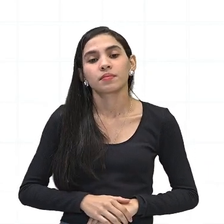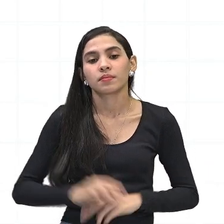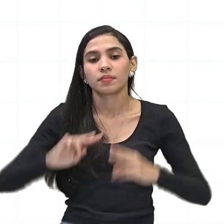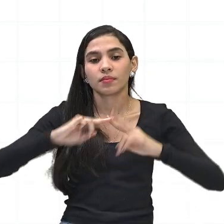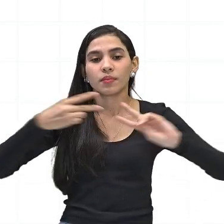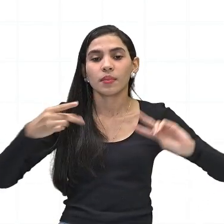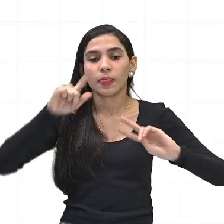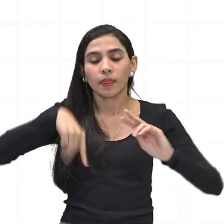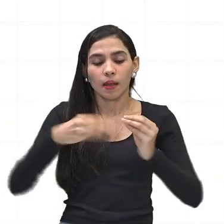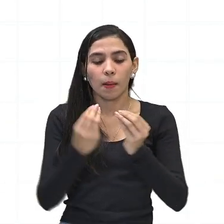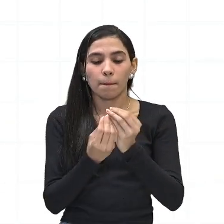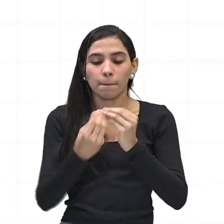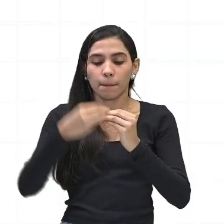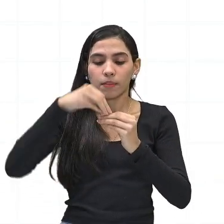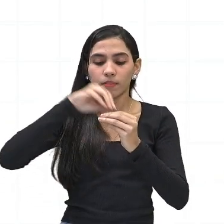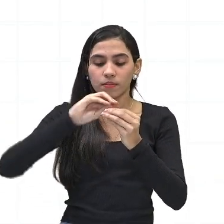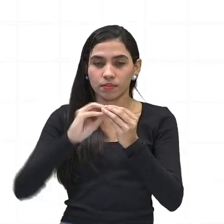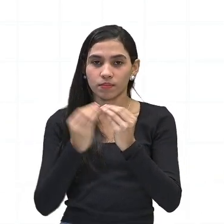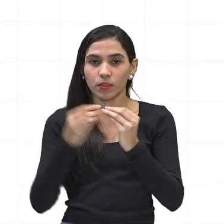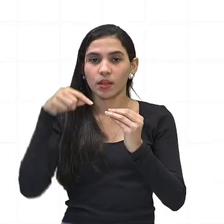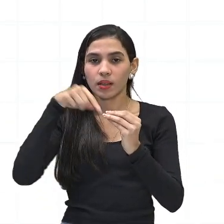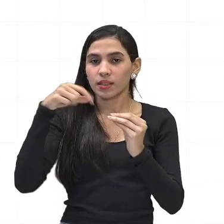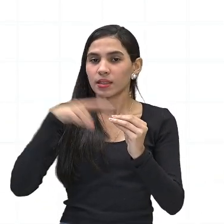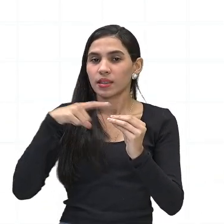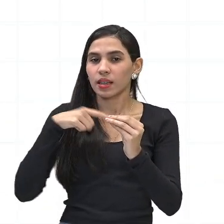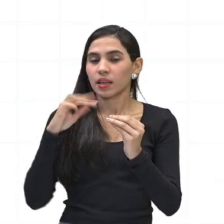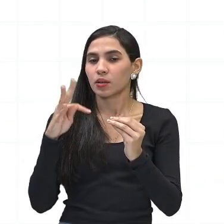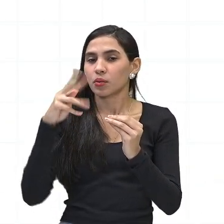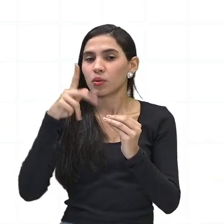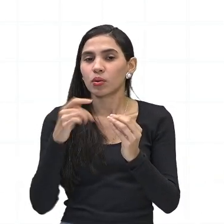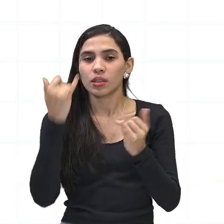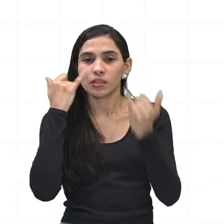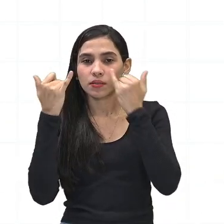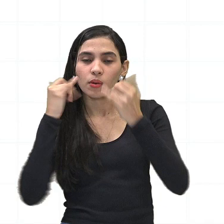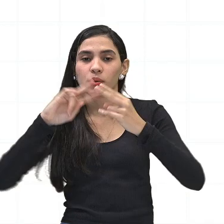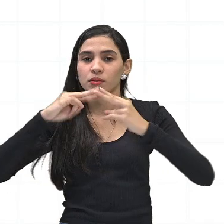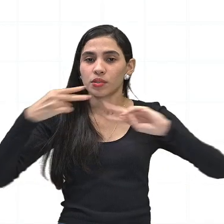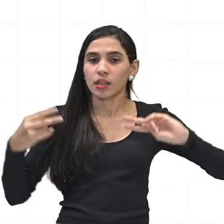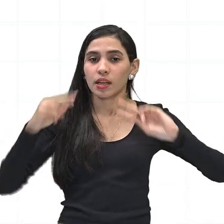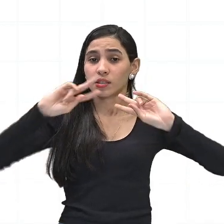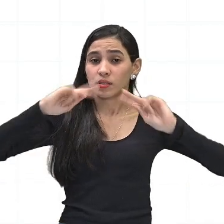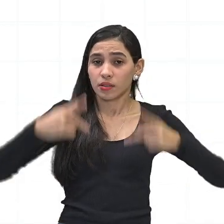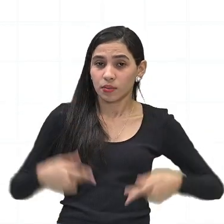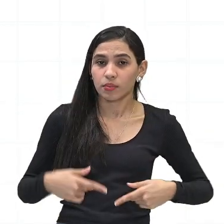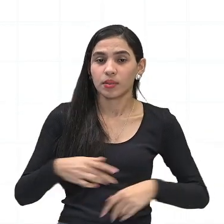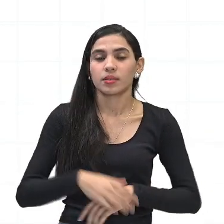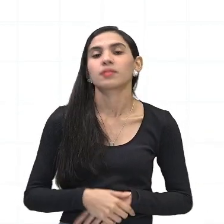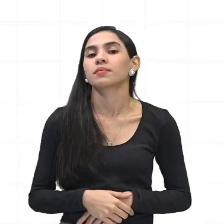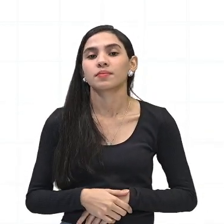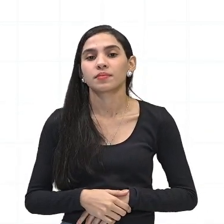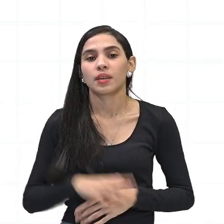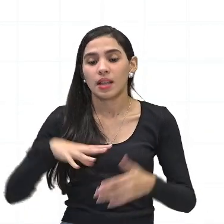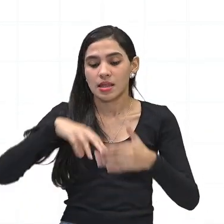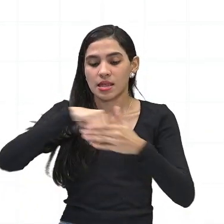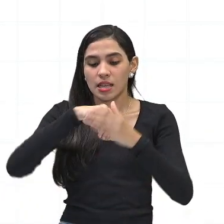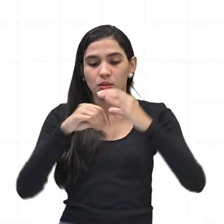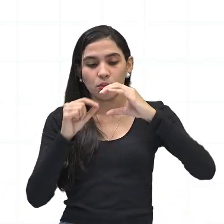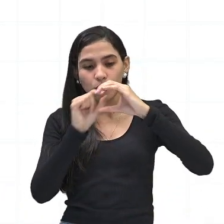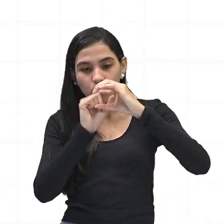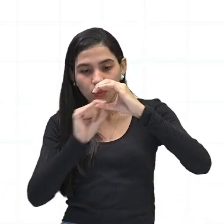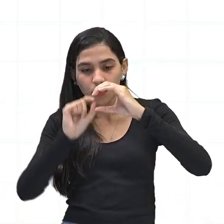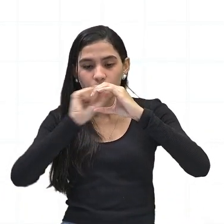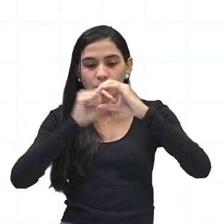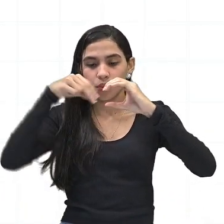a molécula que tem todas as informações genéticas do indivíduo que está lá dentro do núcleo, na célula.